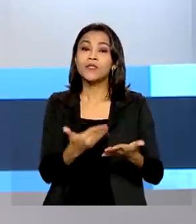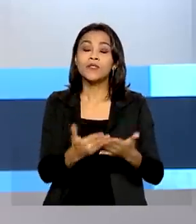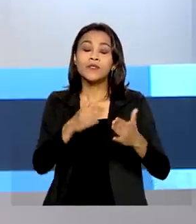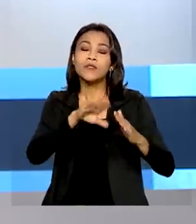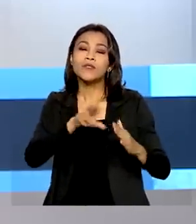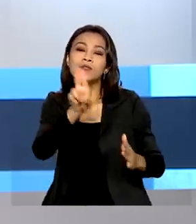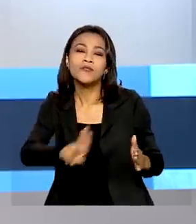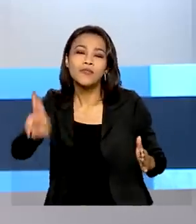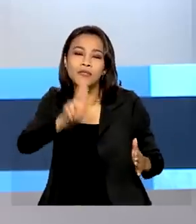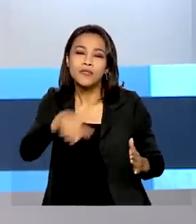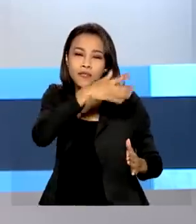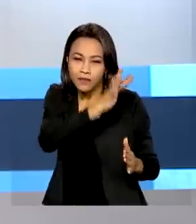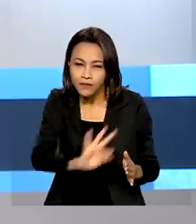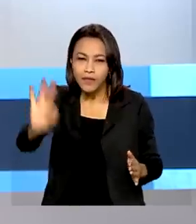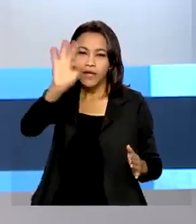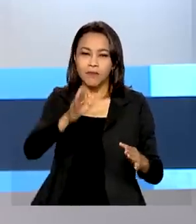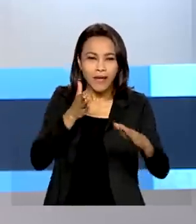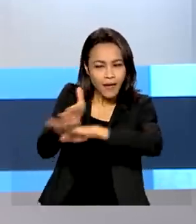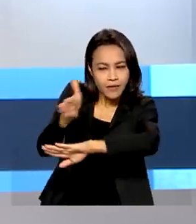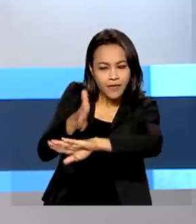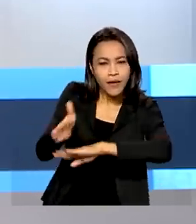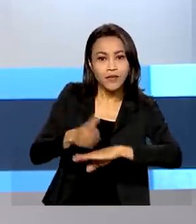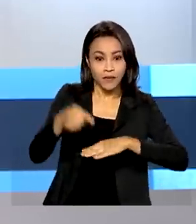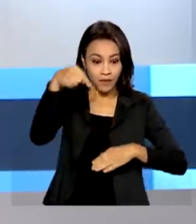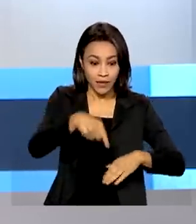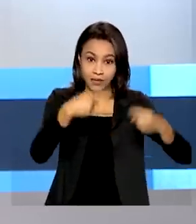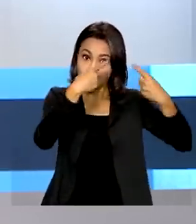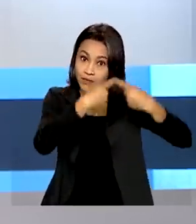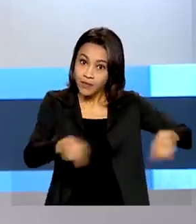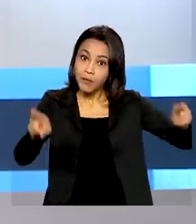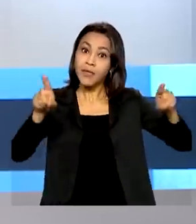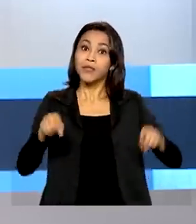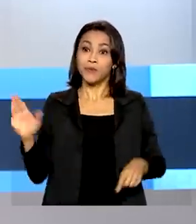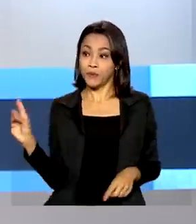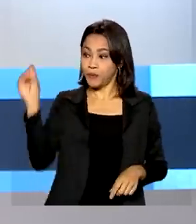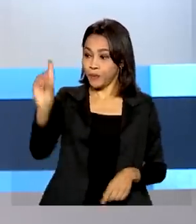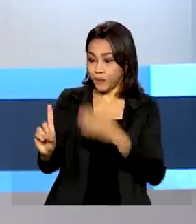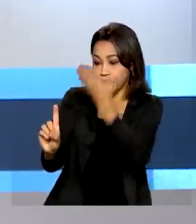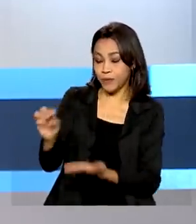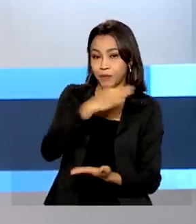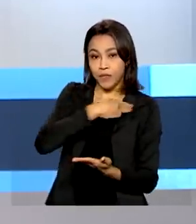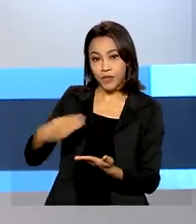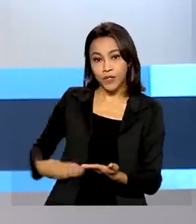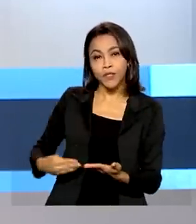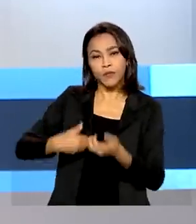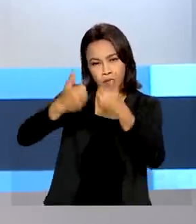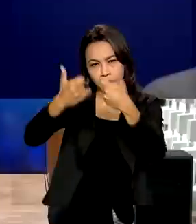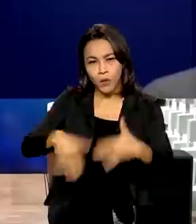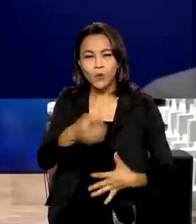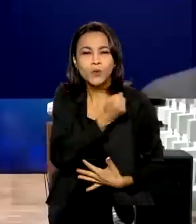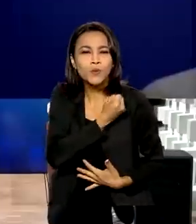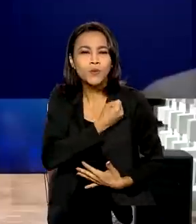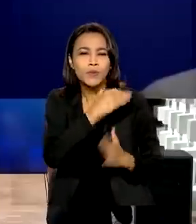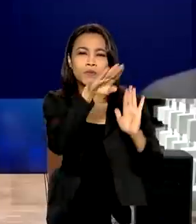permanência dos estudantes. Durante a cerimônia de lançamento, o Ministro da Educação destacou os números do programa.